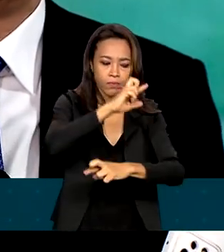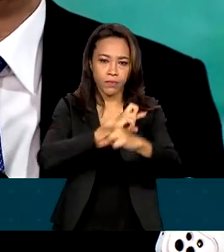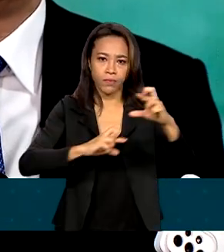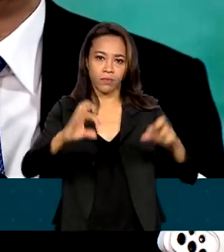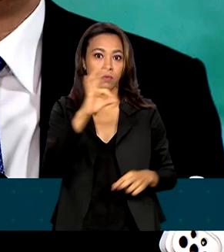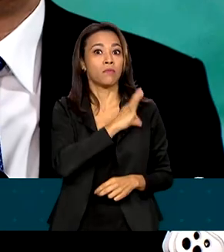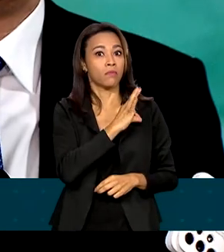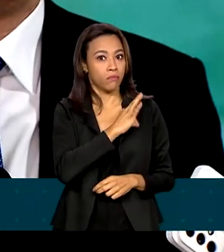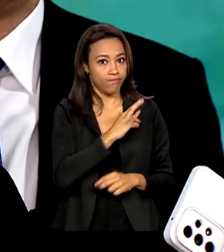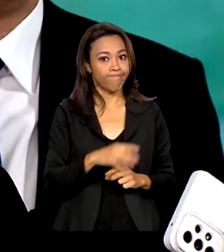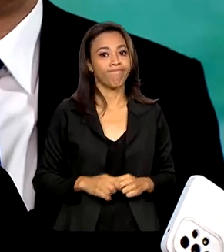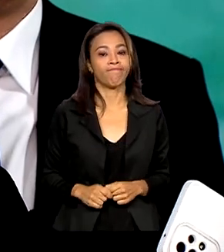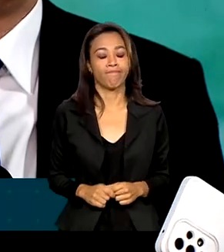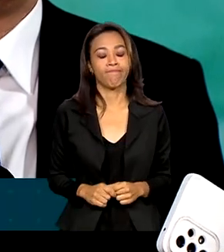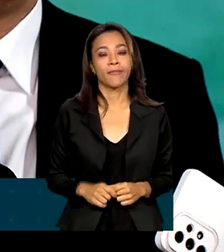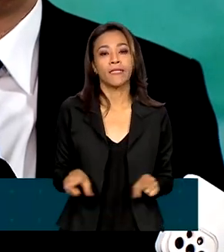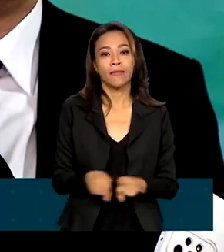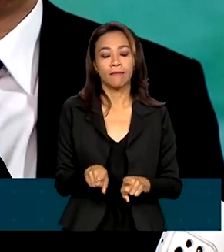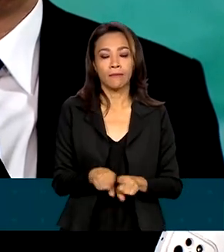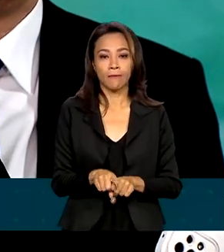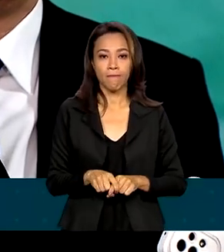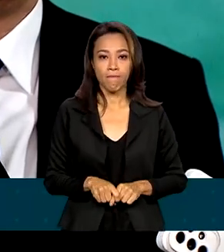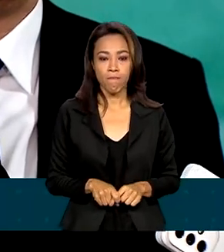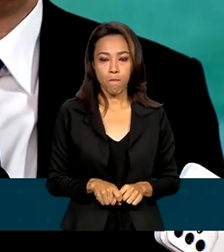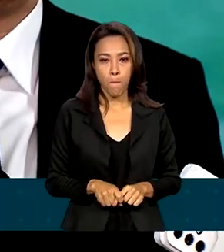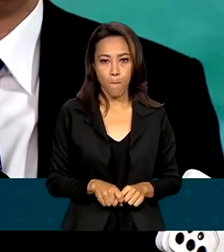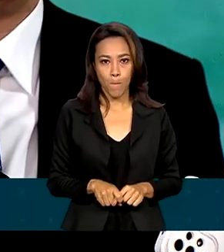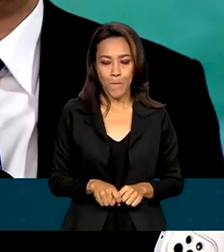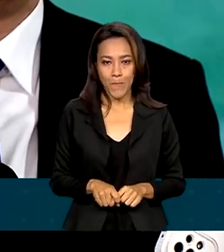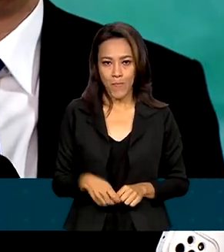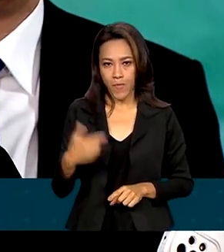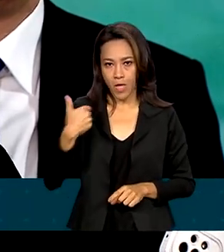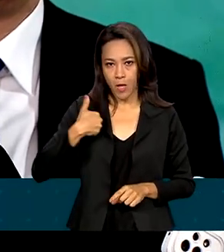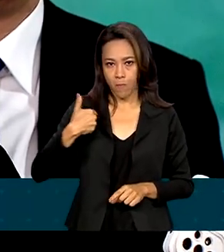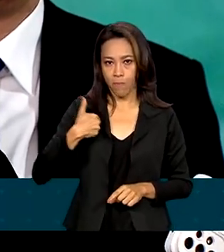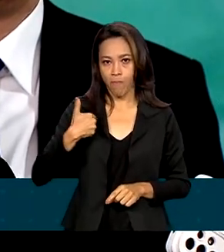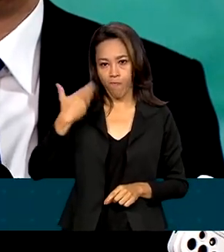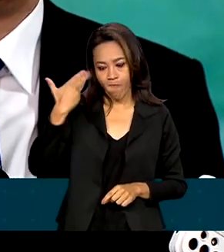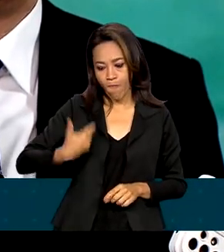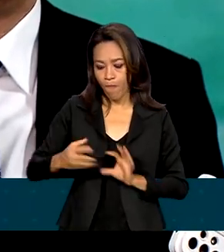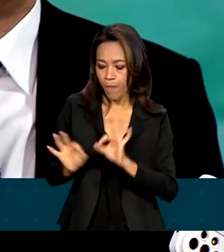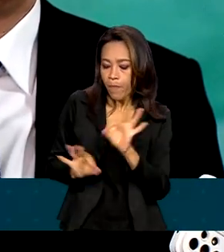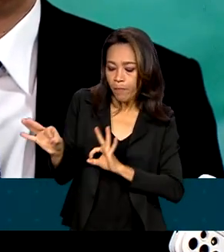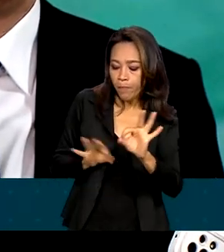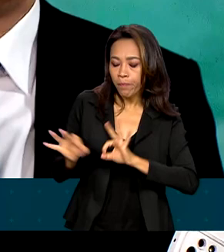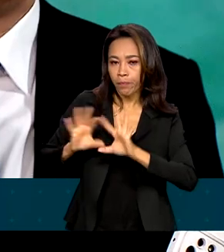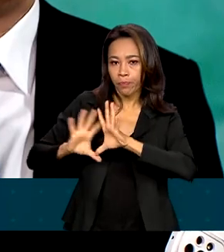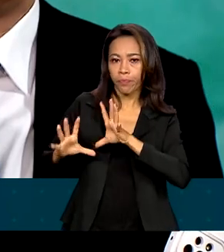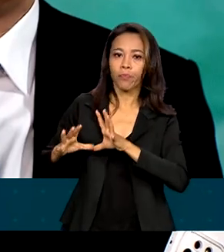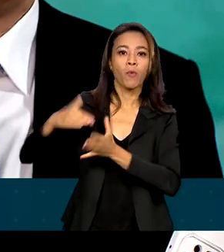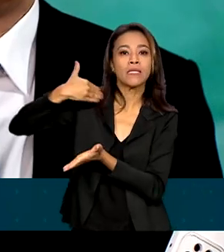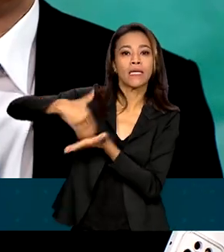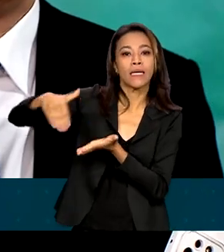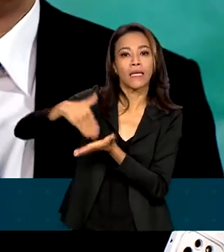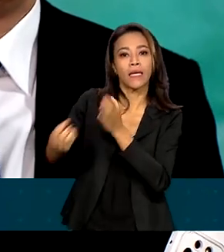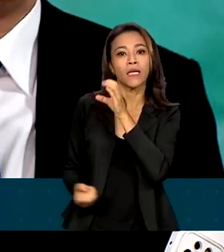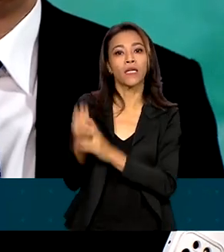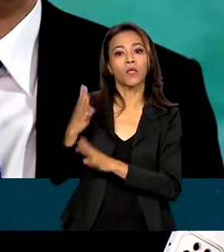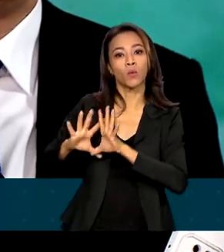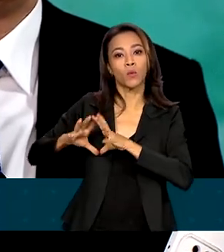Além disso, eu estou constituindo na nossa Secretaria Nacional de Segurança Pública um grupo